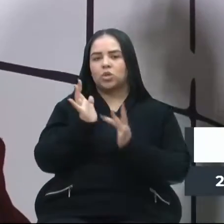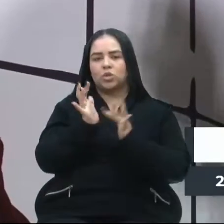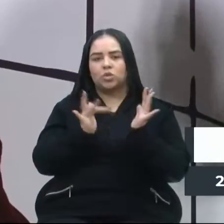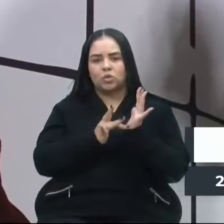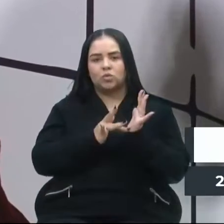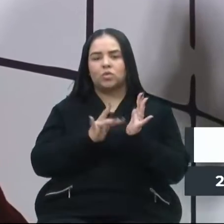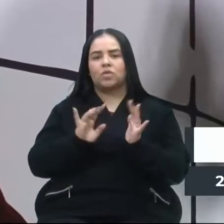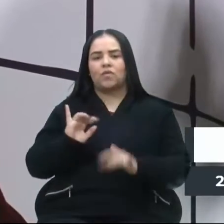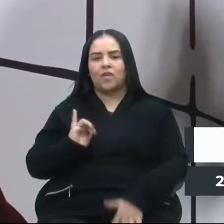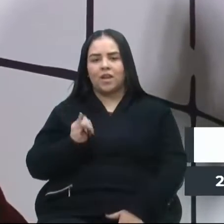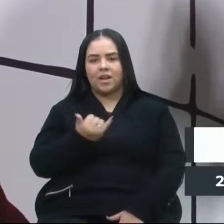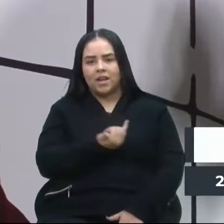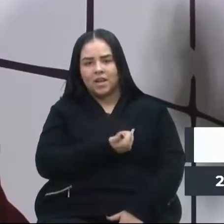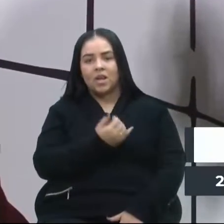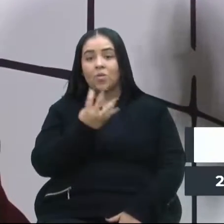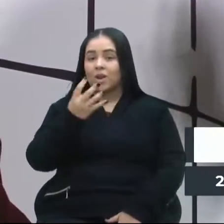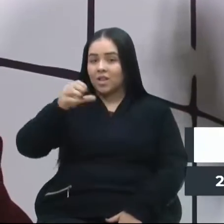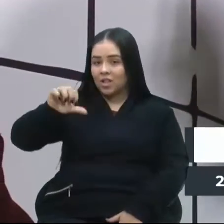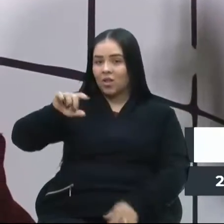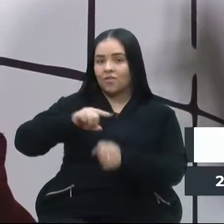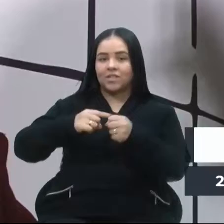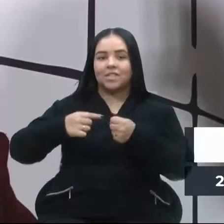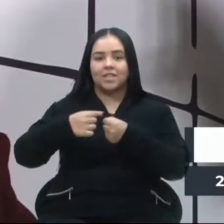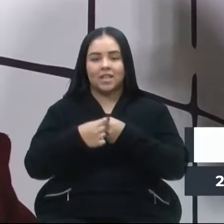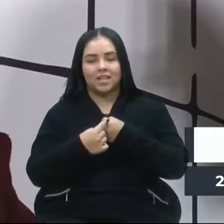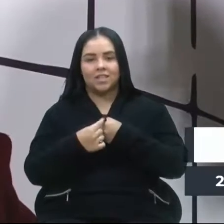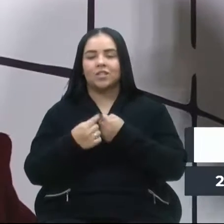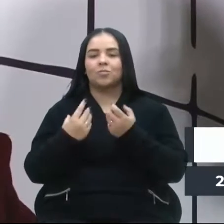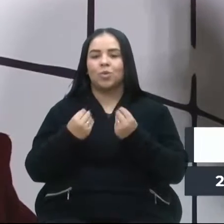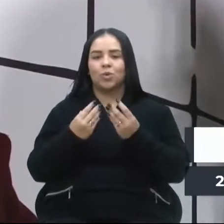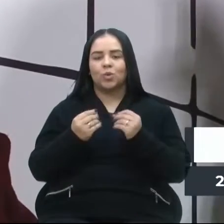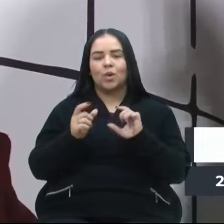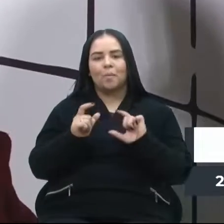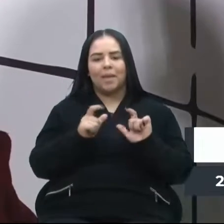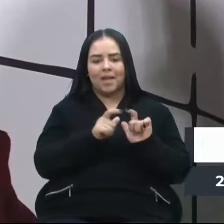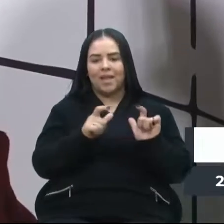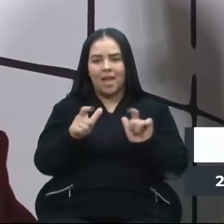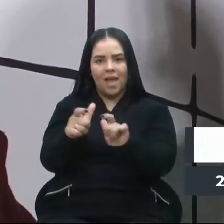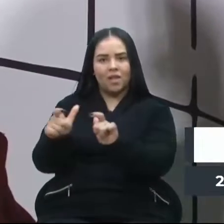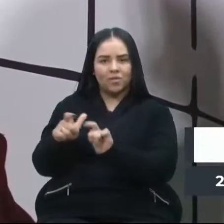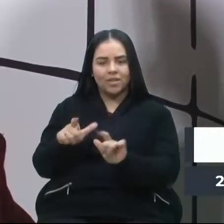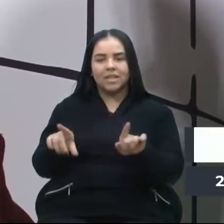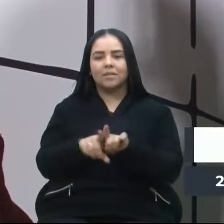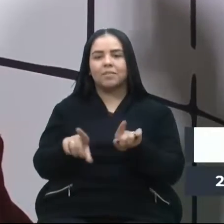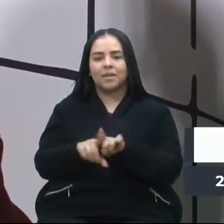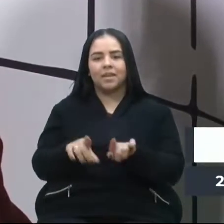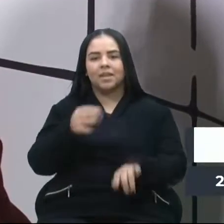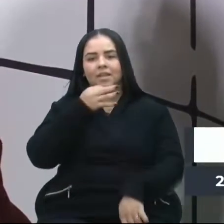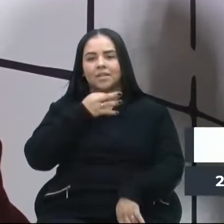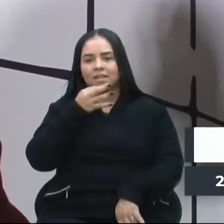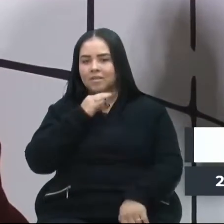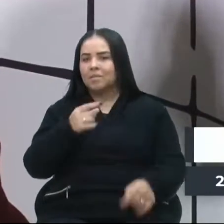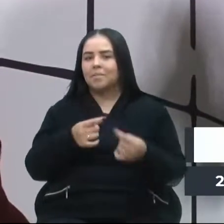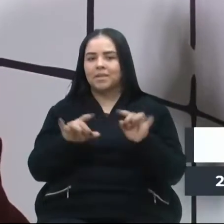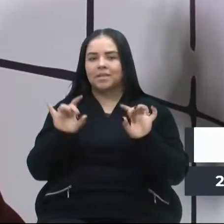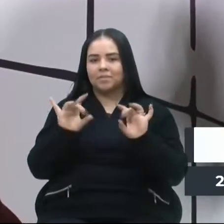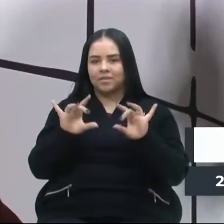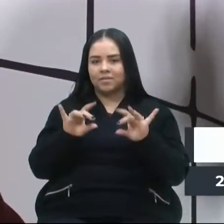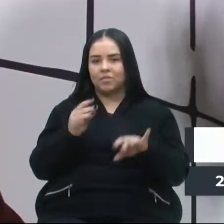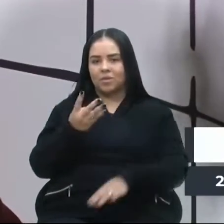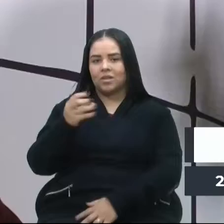49 municípios, né, que muitos municípios pequenos e também Caxias, mas especificamente esses 49